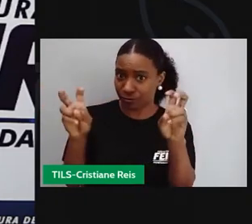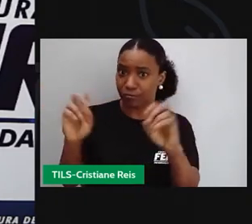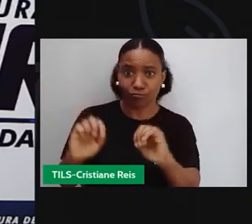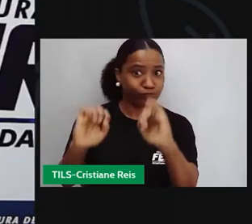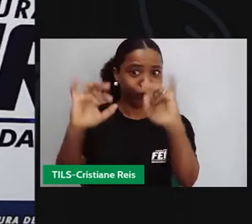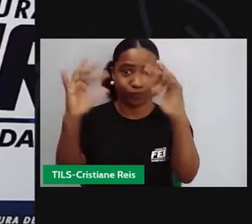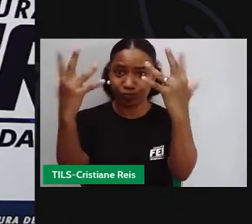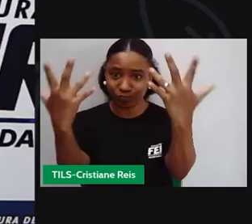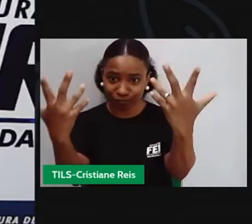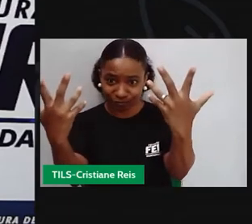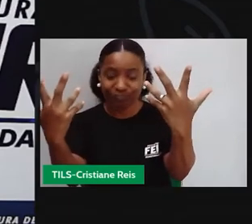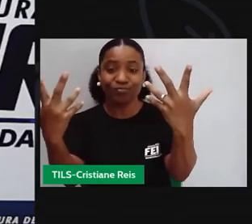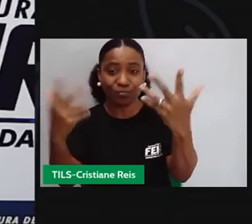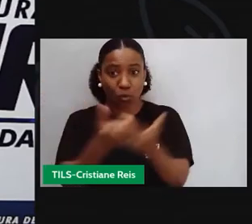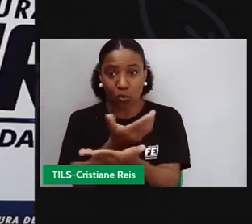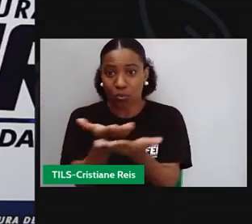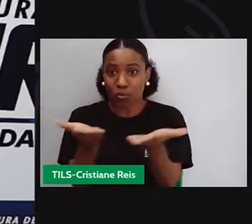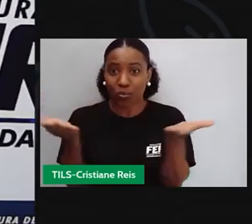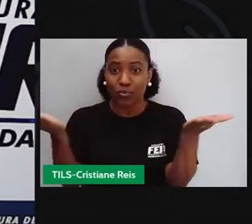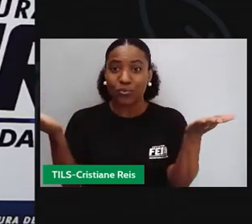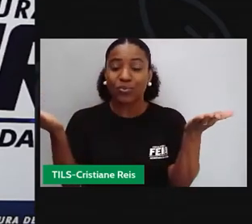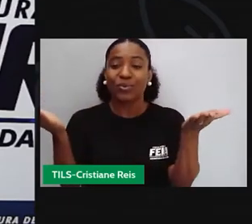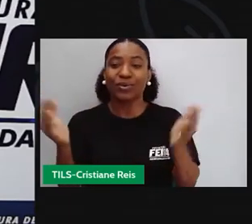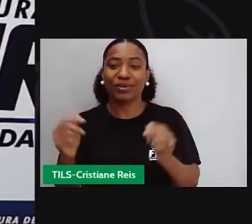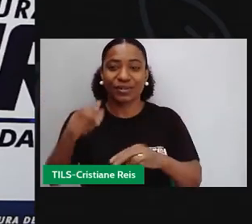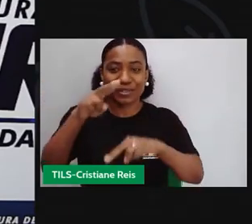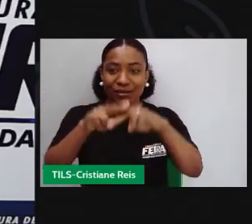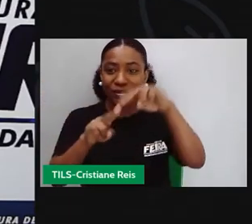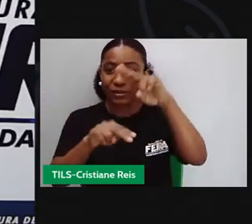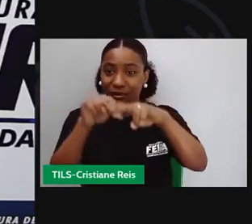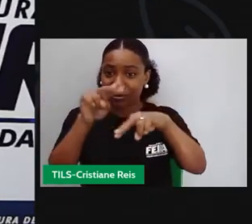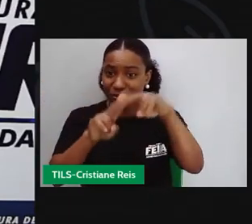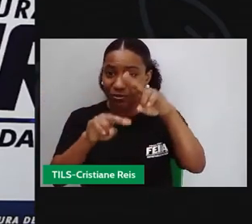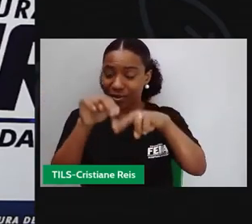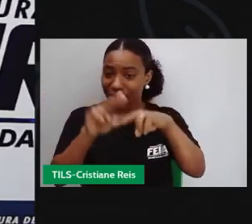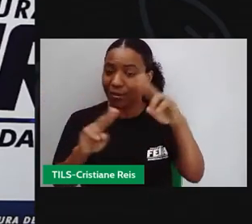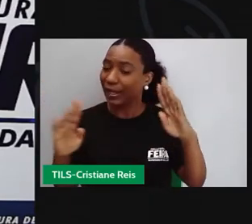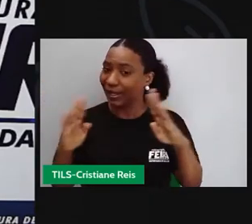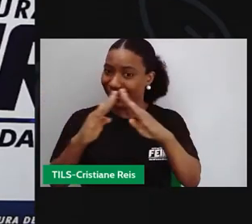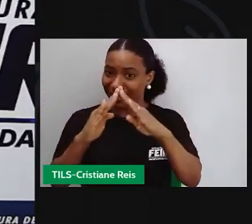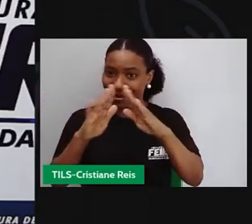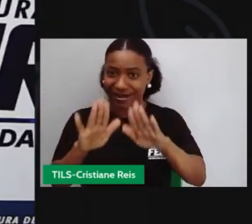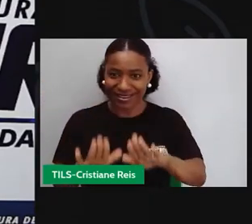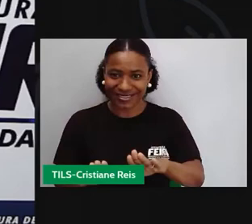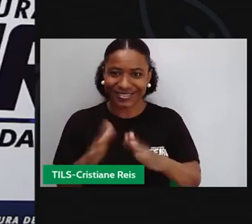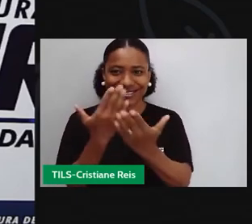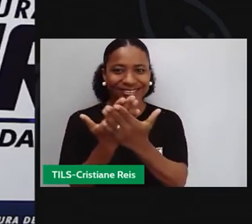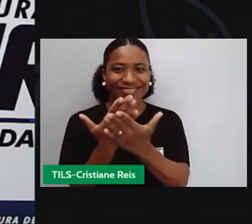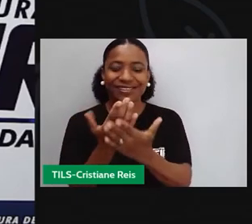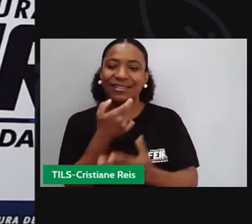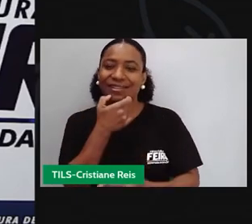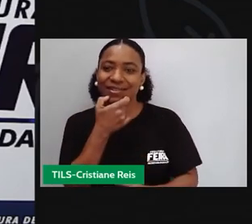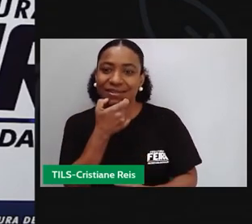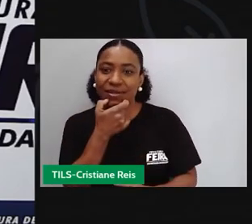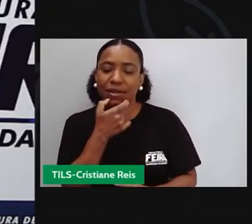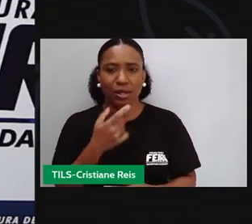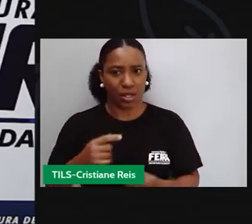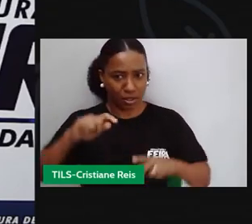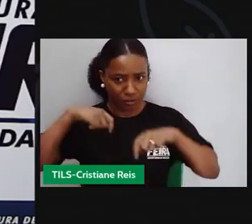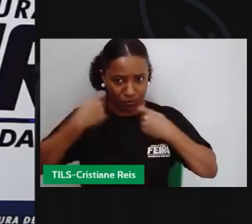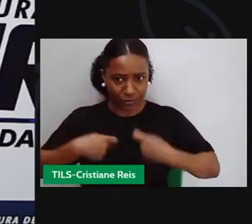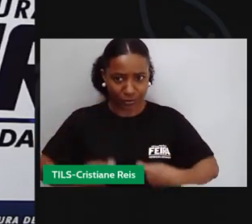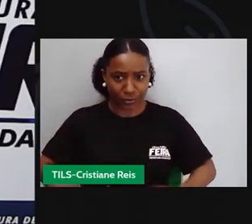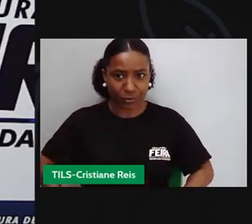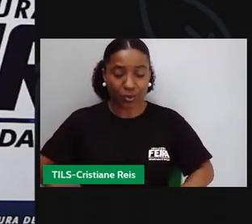Em casa, estudando em inglês, ok? Eu sou parda, cabelos